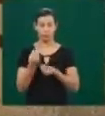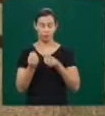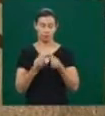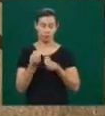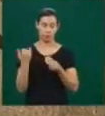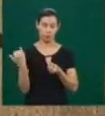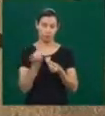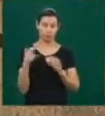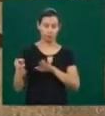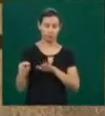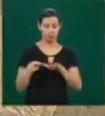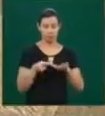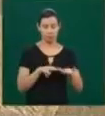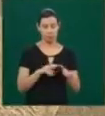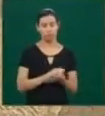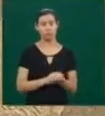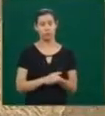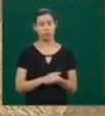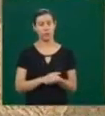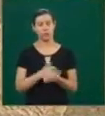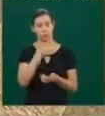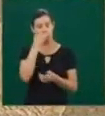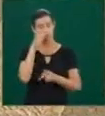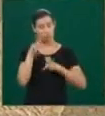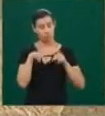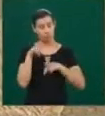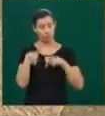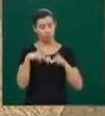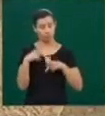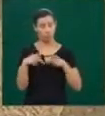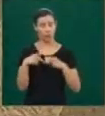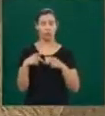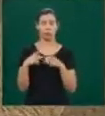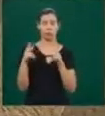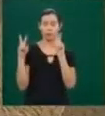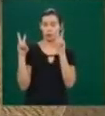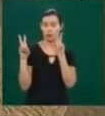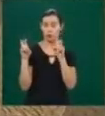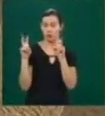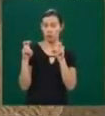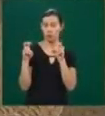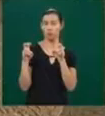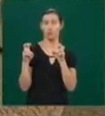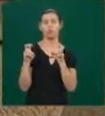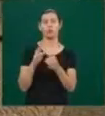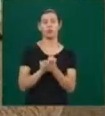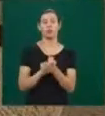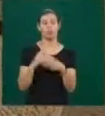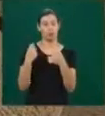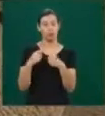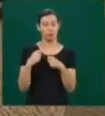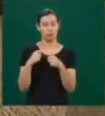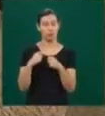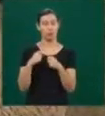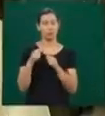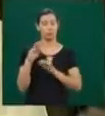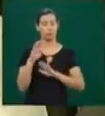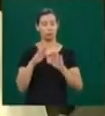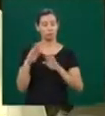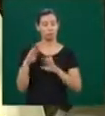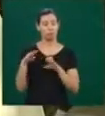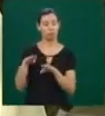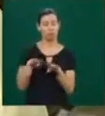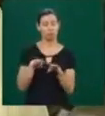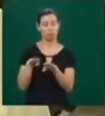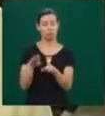dessa semana que leva à população, esse assunto sobre conscientização do trânsito. É muito importante a Semana